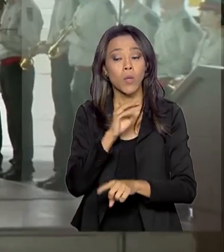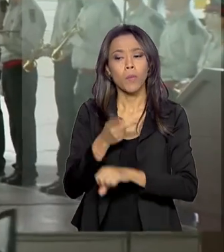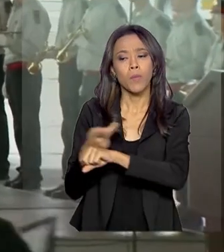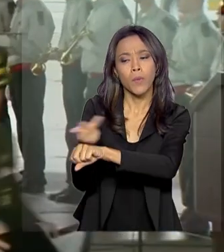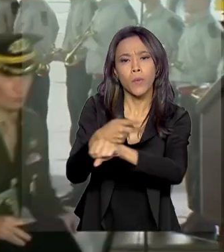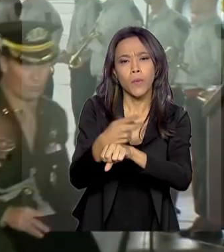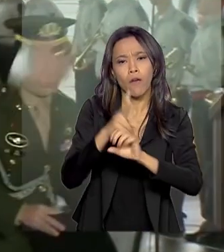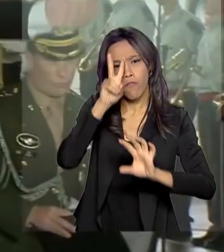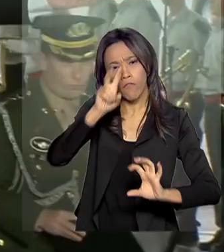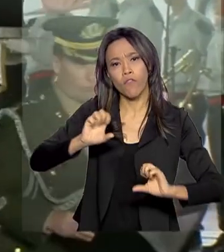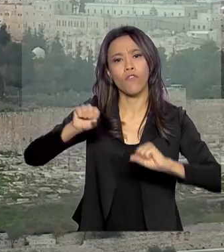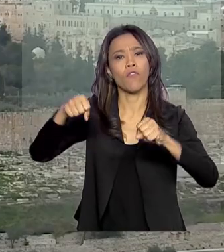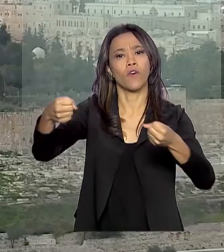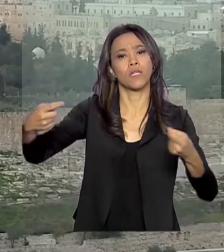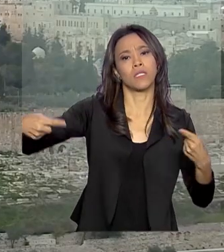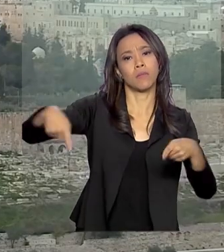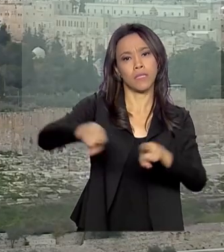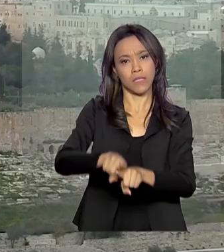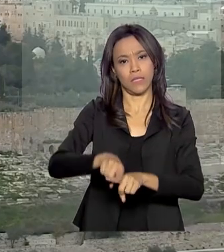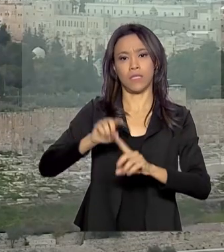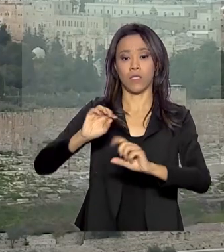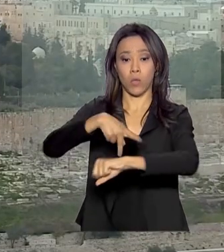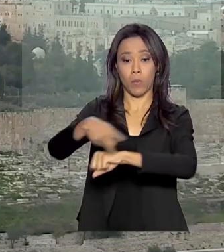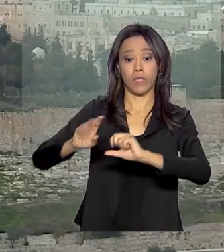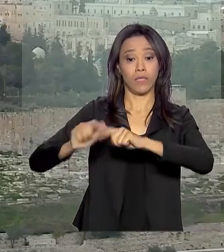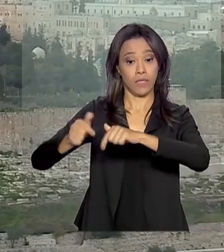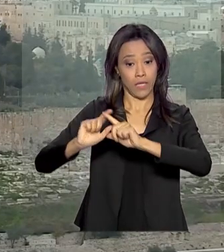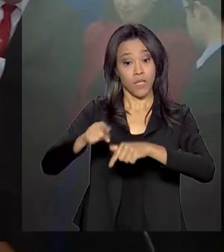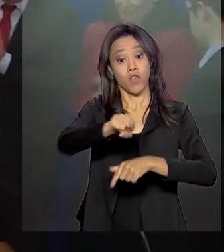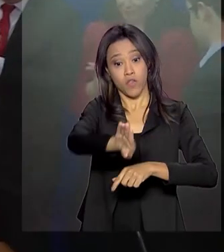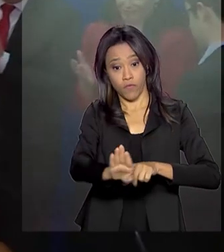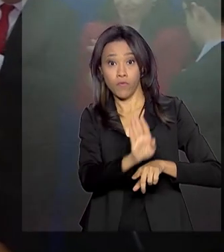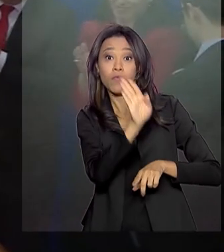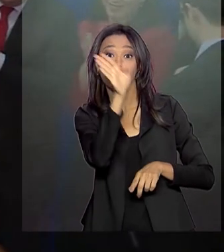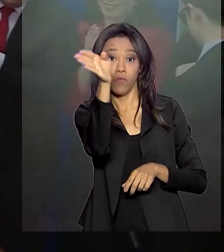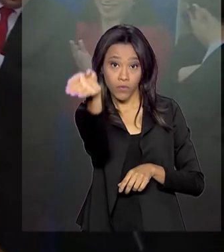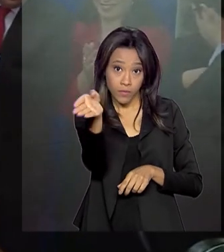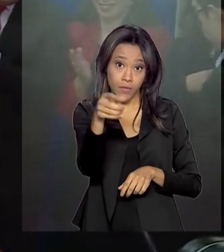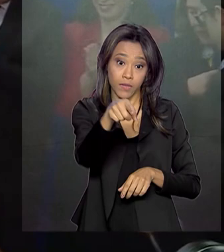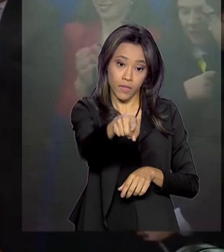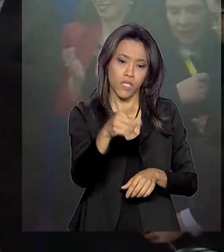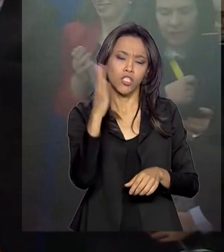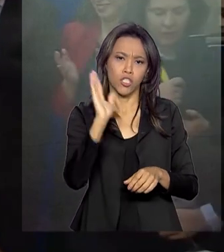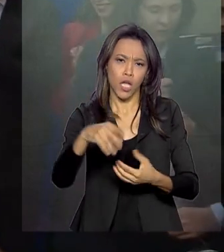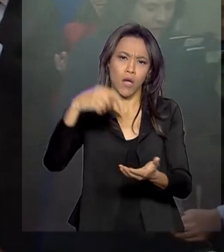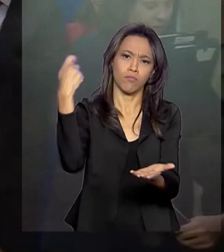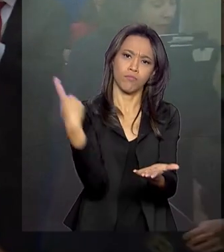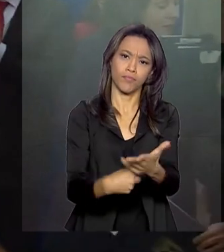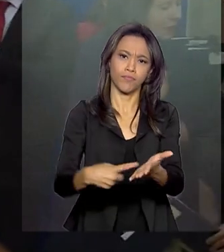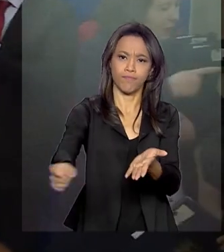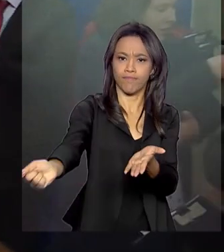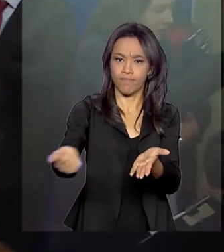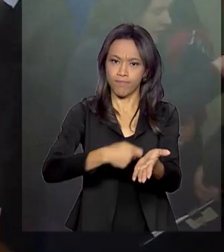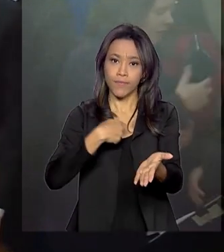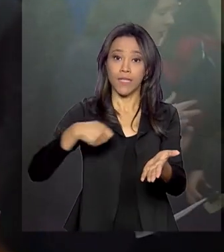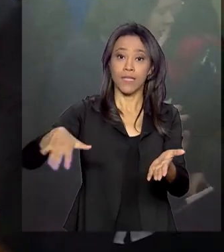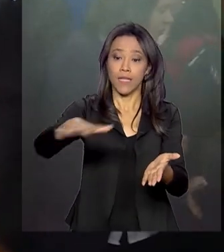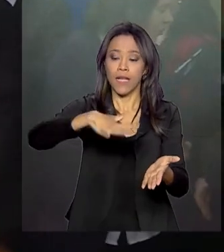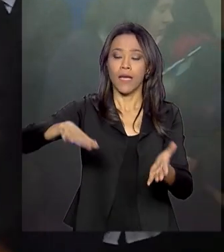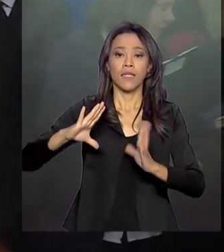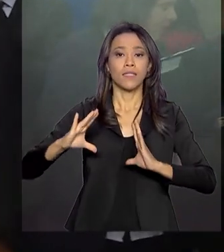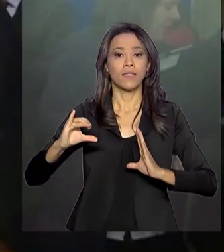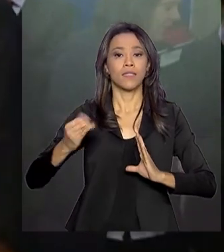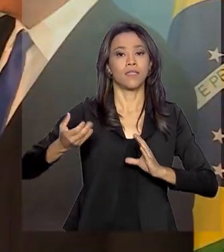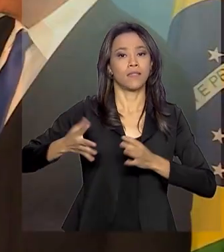a parceria com Israel. Jair Bolsonaro esteve em Tel Aviv. Foram fechados acordos de cooperação nas áreas de ciência e